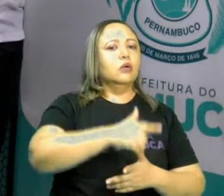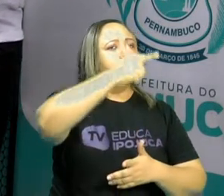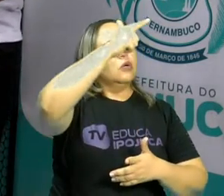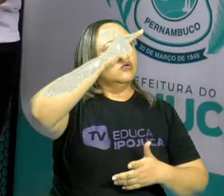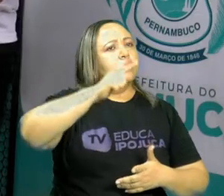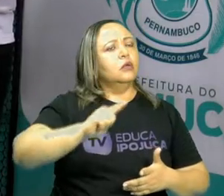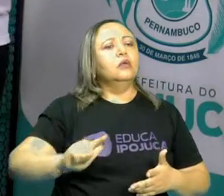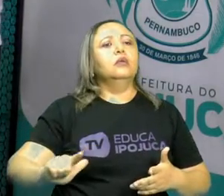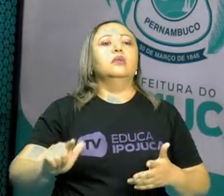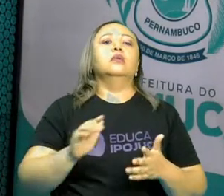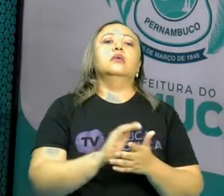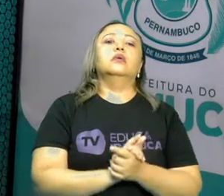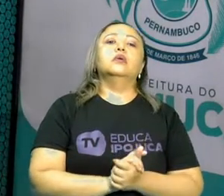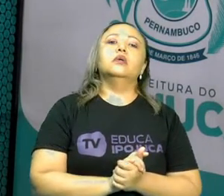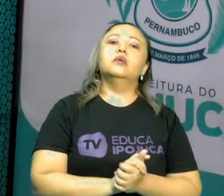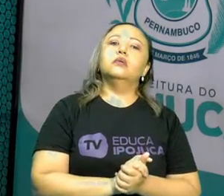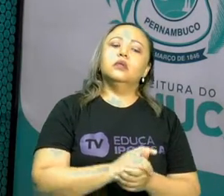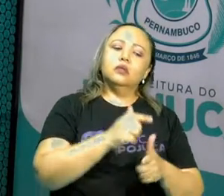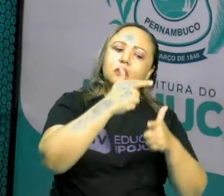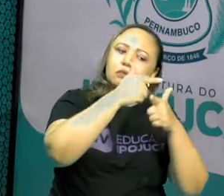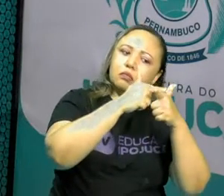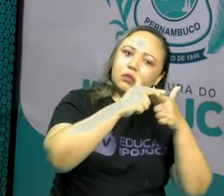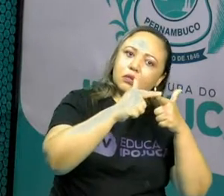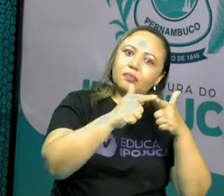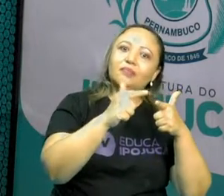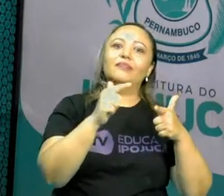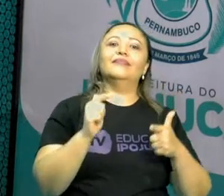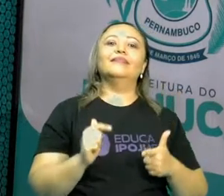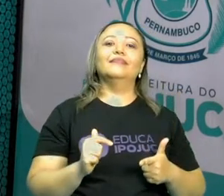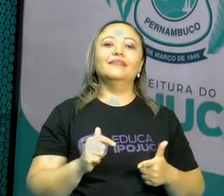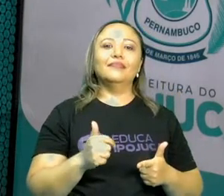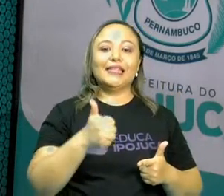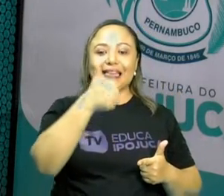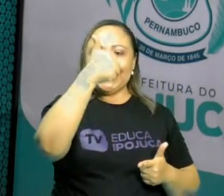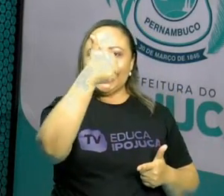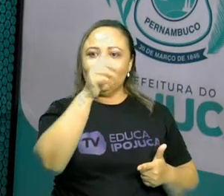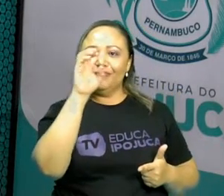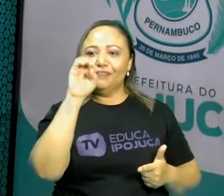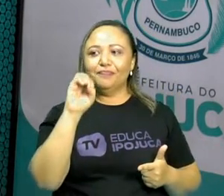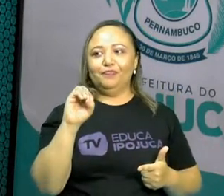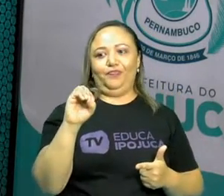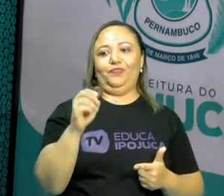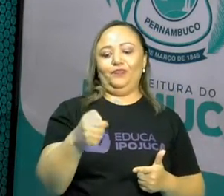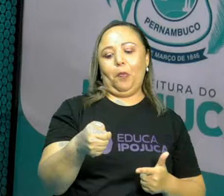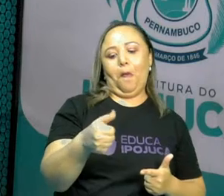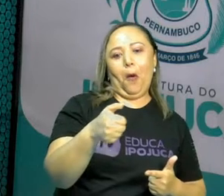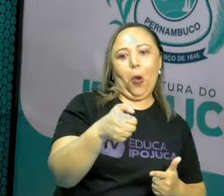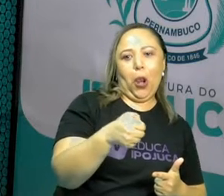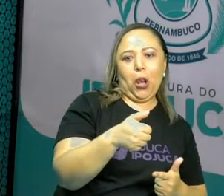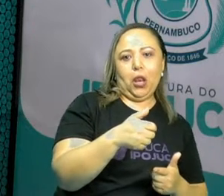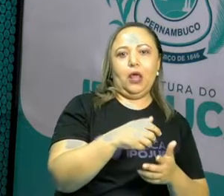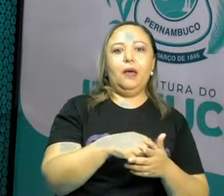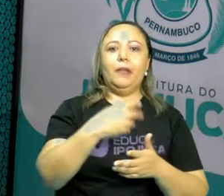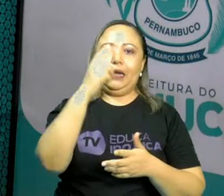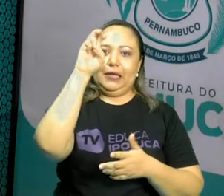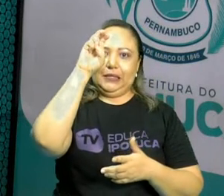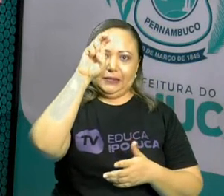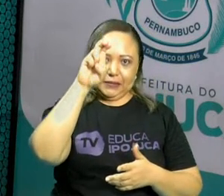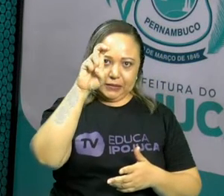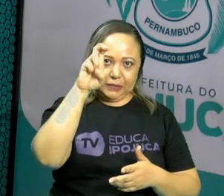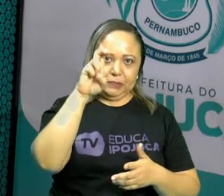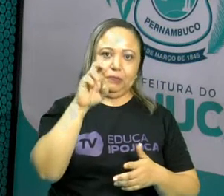possibilidade é dividir 10 bolinhas para 5 crianças.